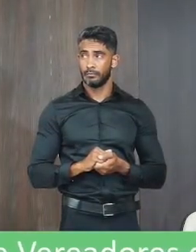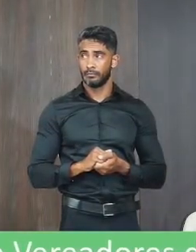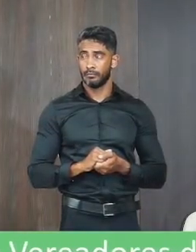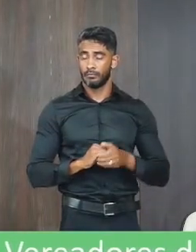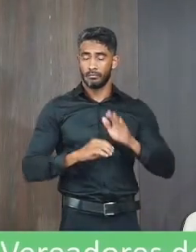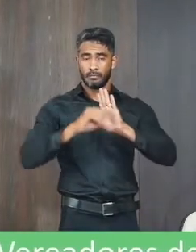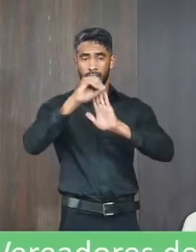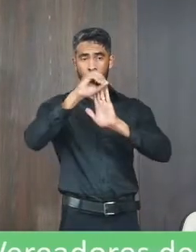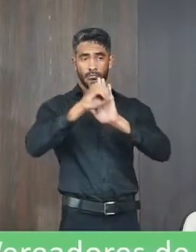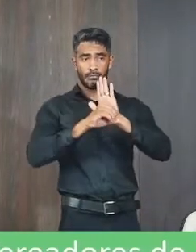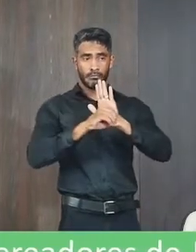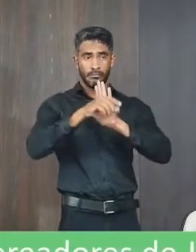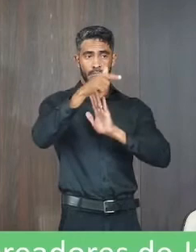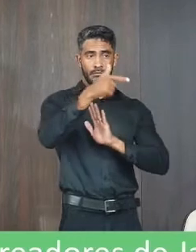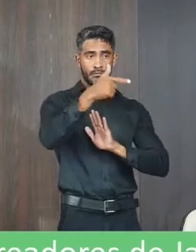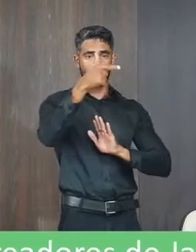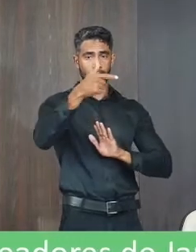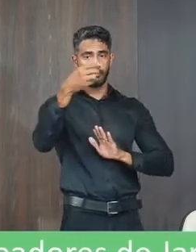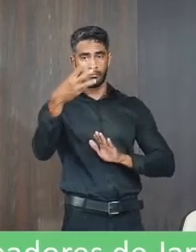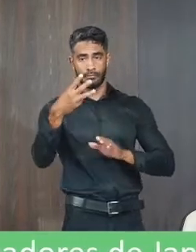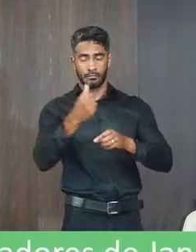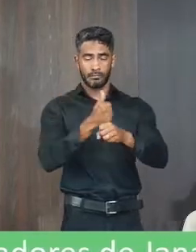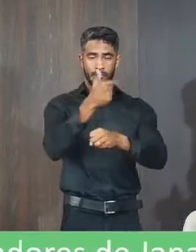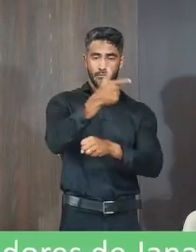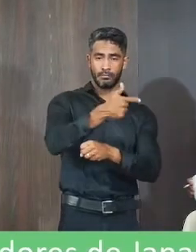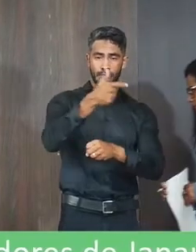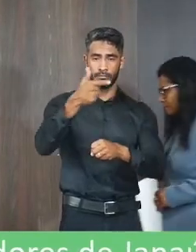Ofício 223-2022,